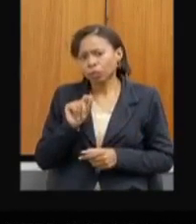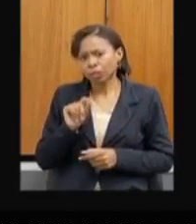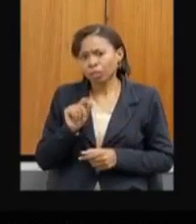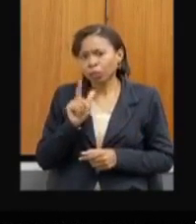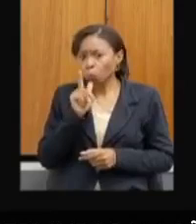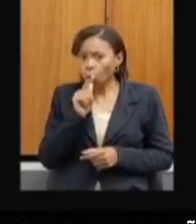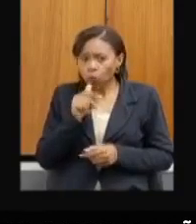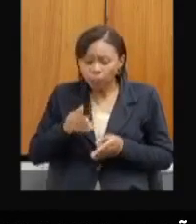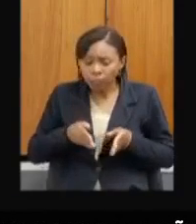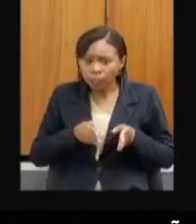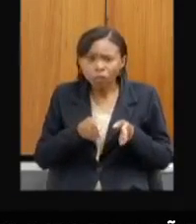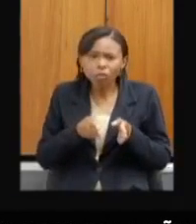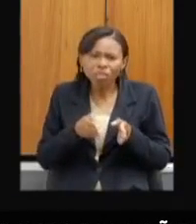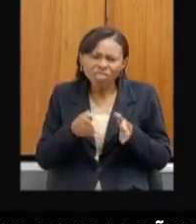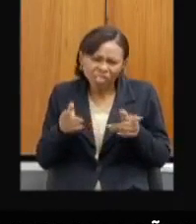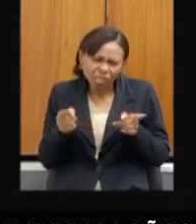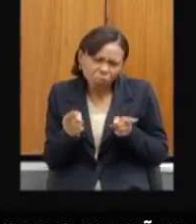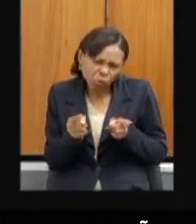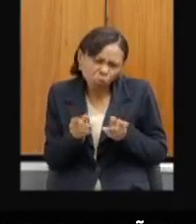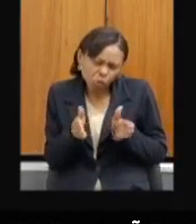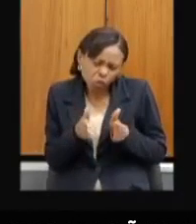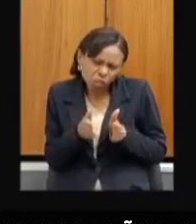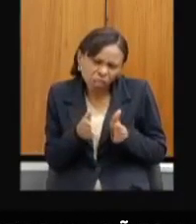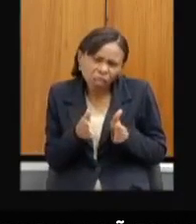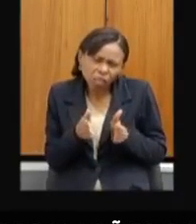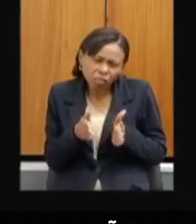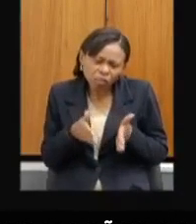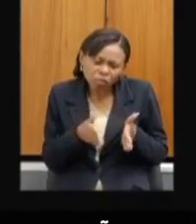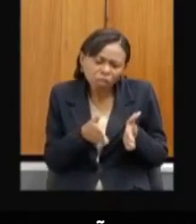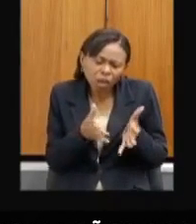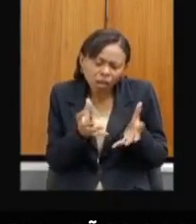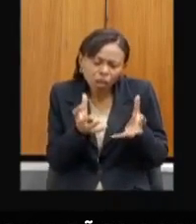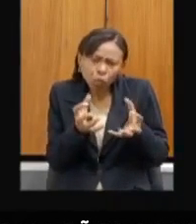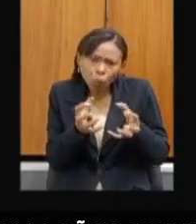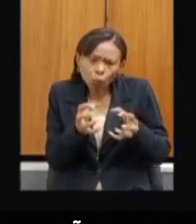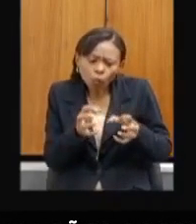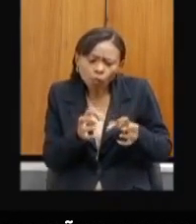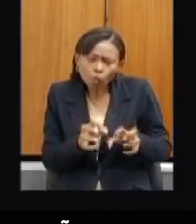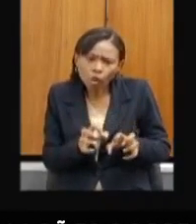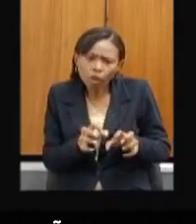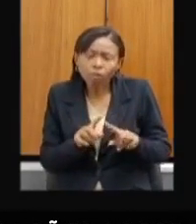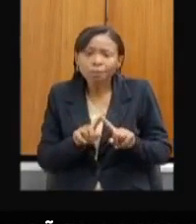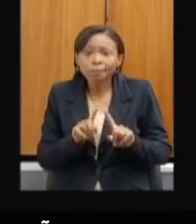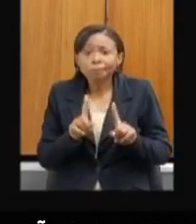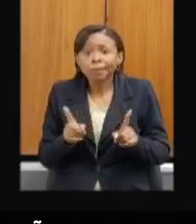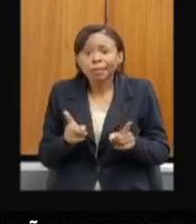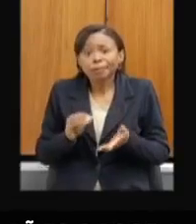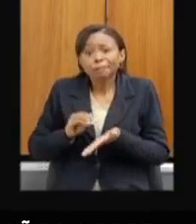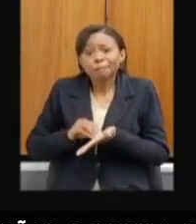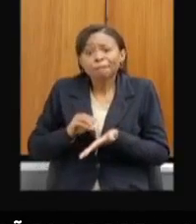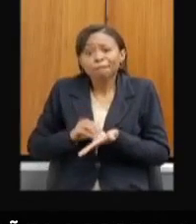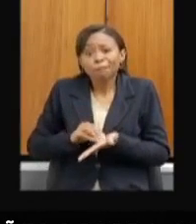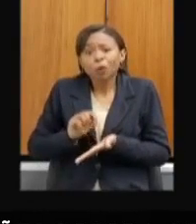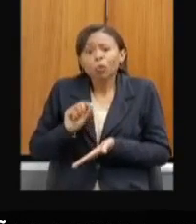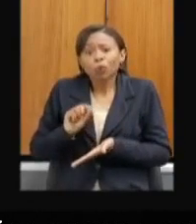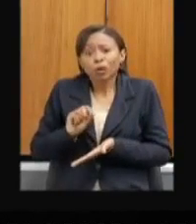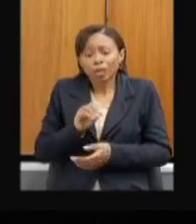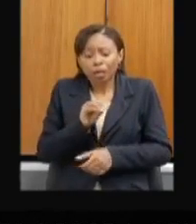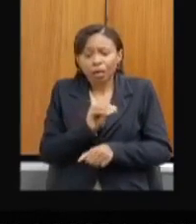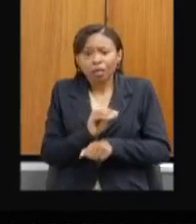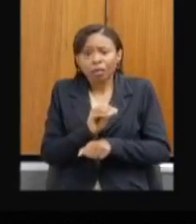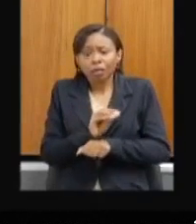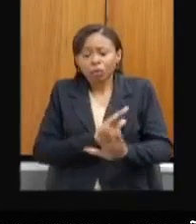secam. Até aí tudo bem, mas o mais importante é que não há um processo de preservação. A gente vê ele